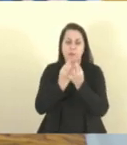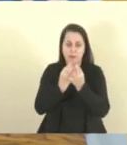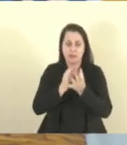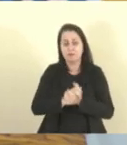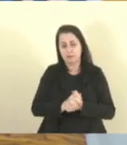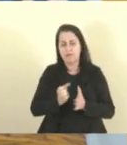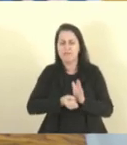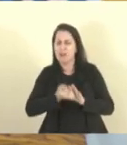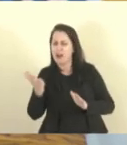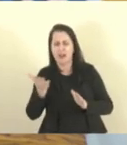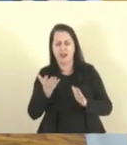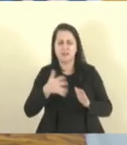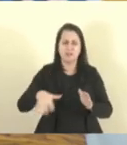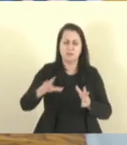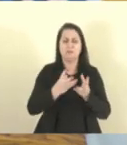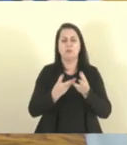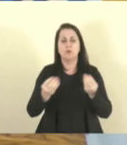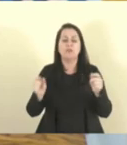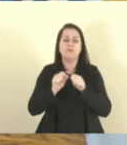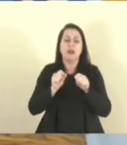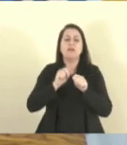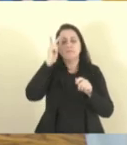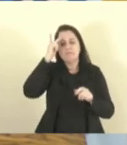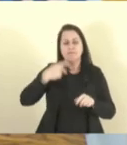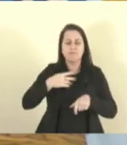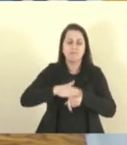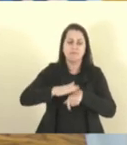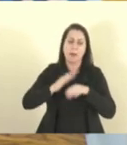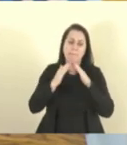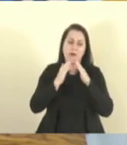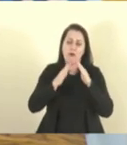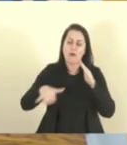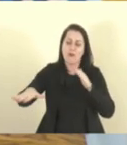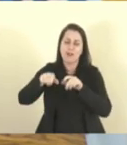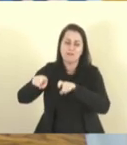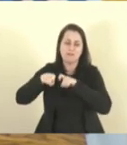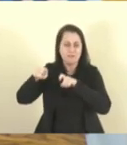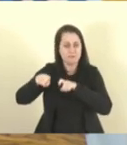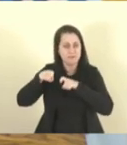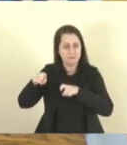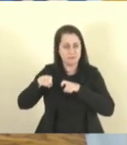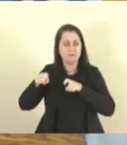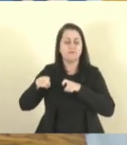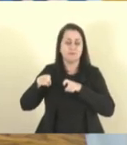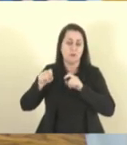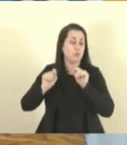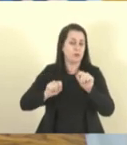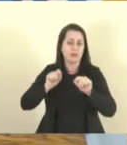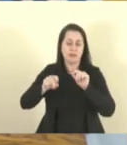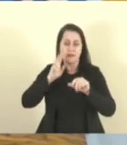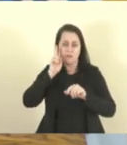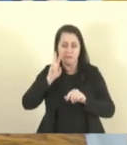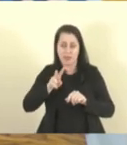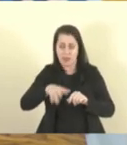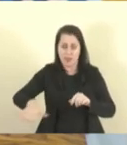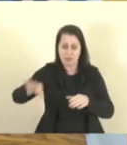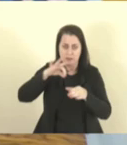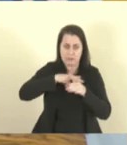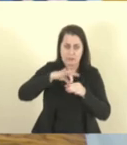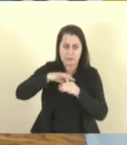Muitas delas é feita pelos moradores daquela propriedade que vêem na